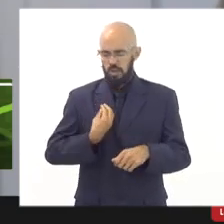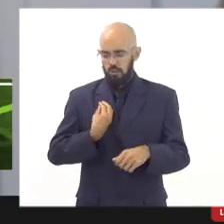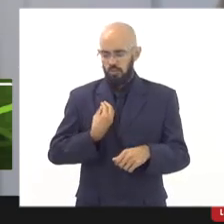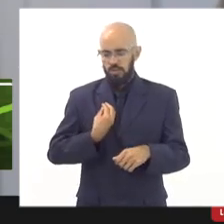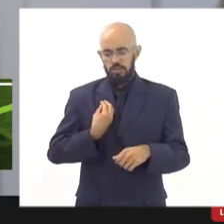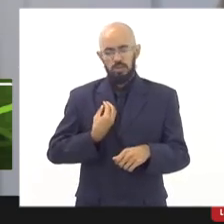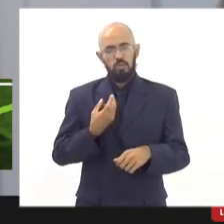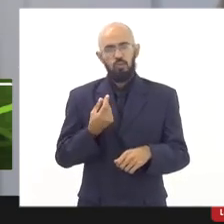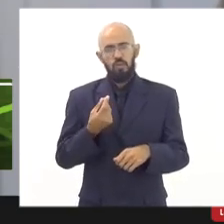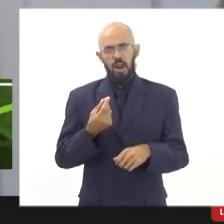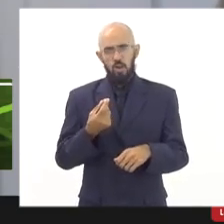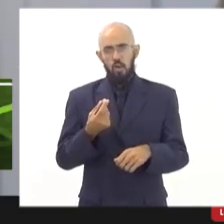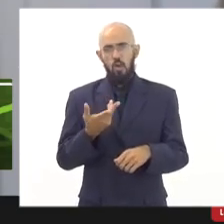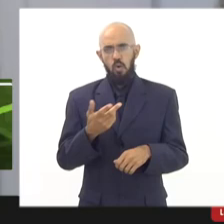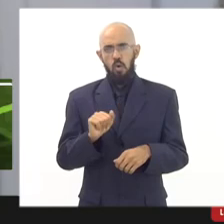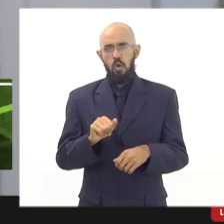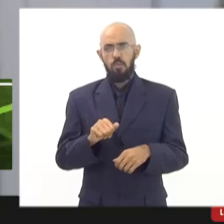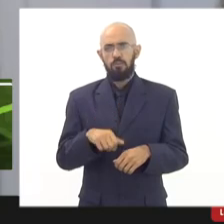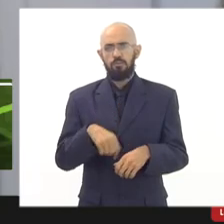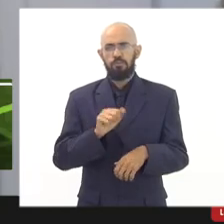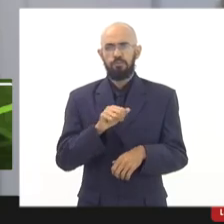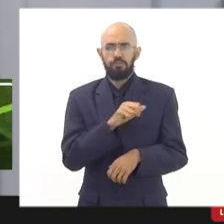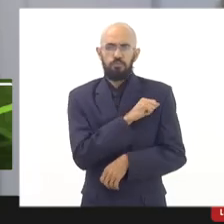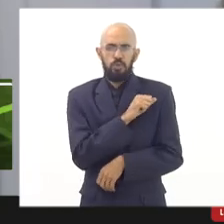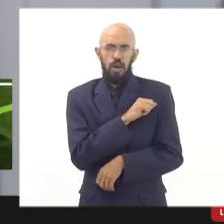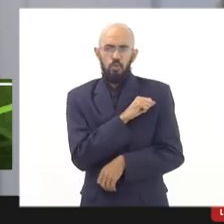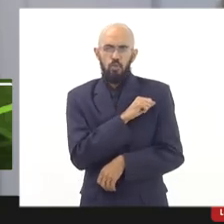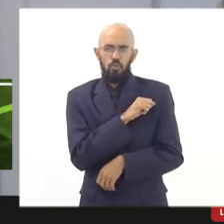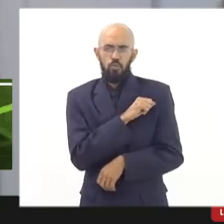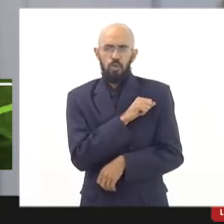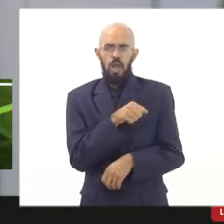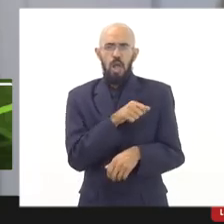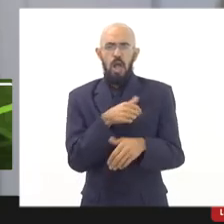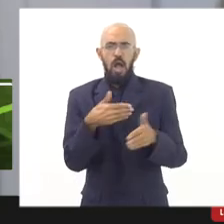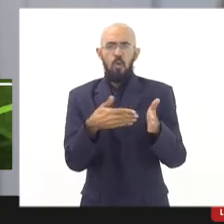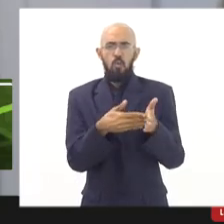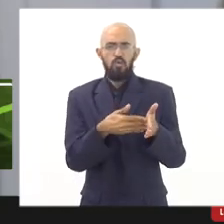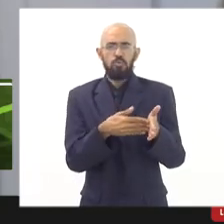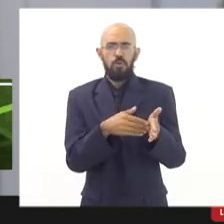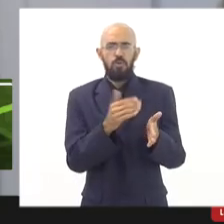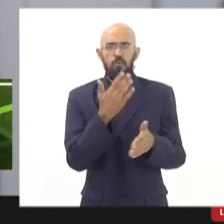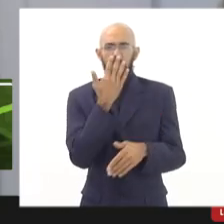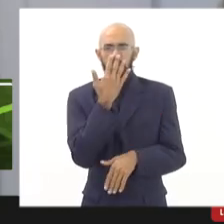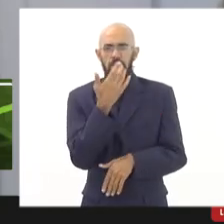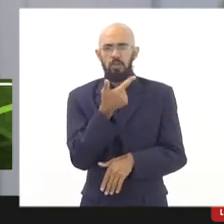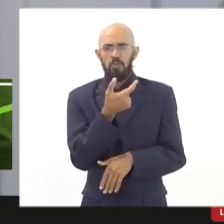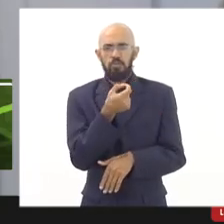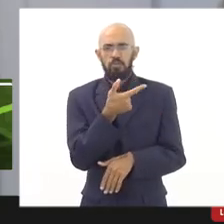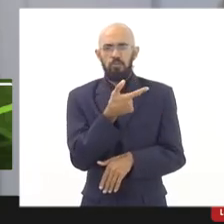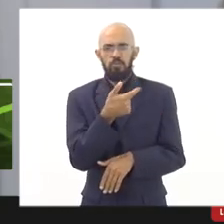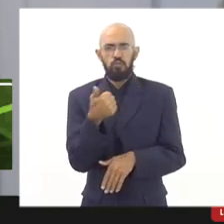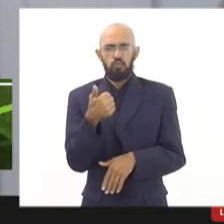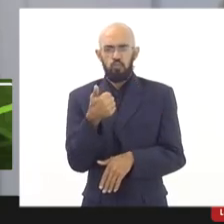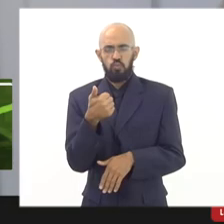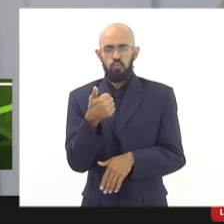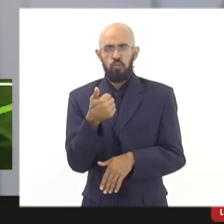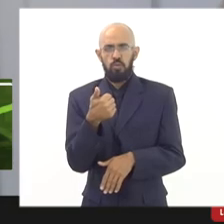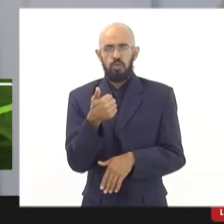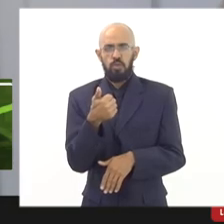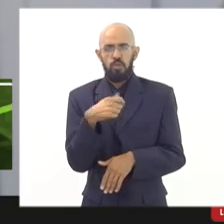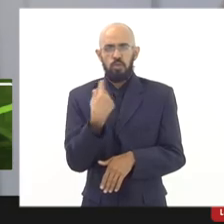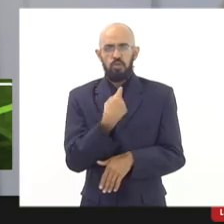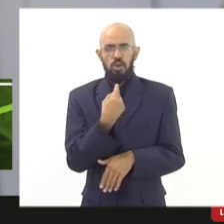percado, a última atualização tinha sido de enero de 2021, nós estamos